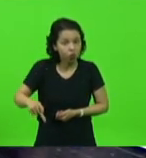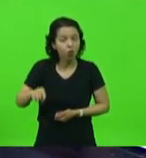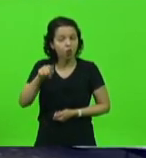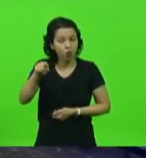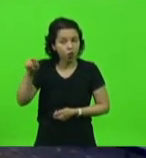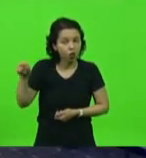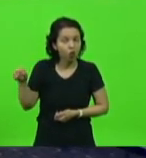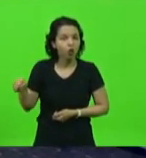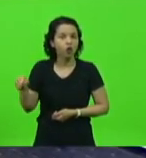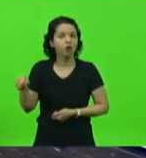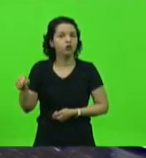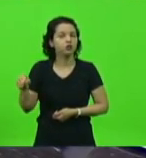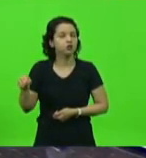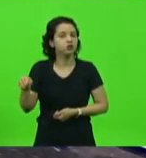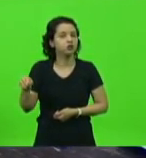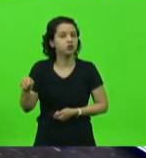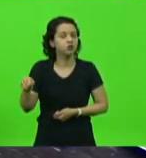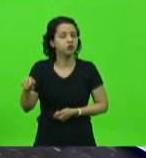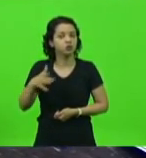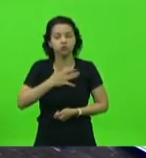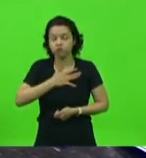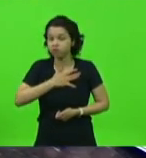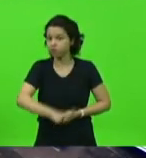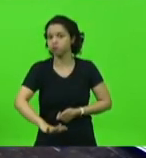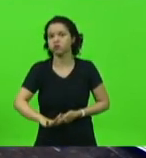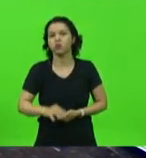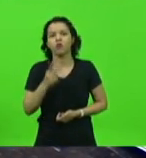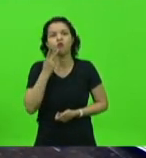que estão indignados com esse descaso aqui.